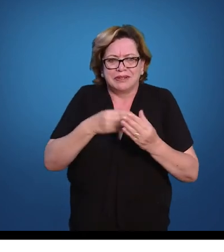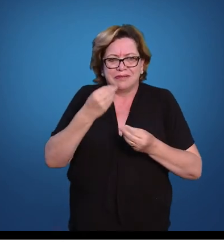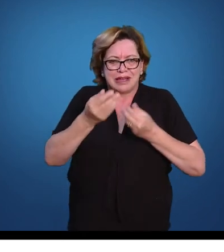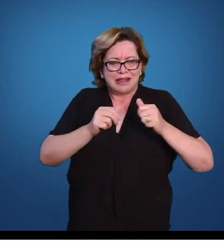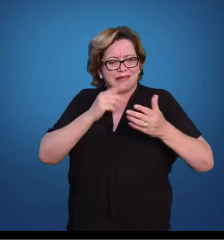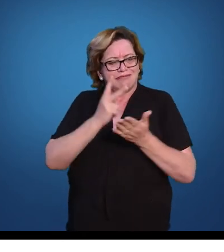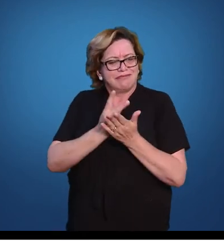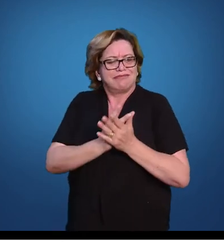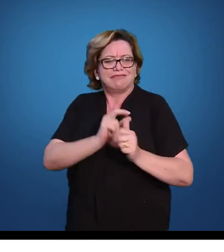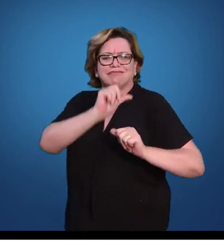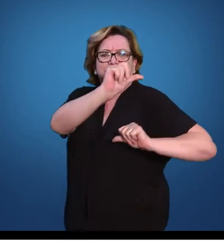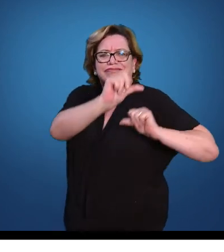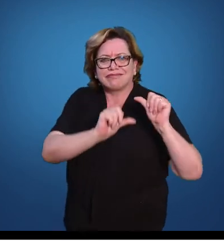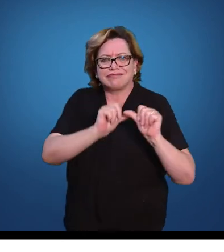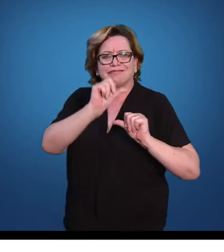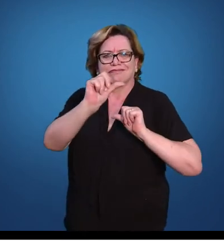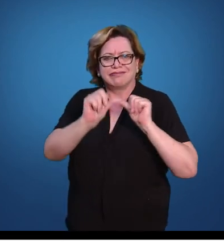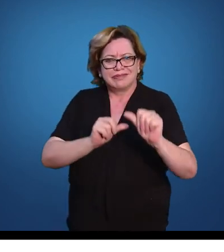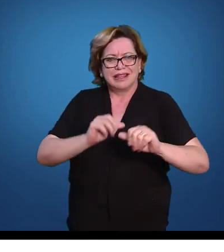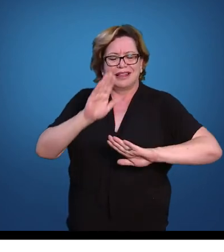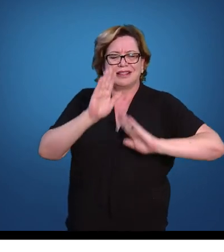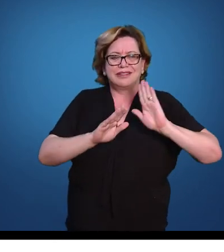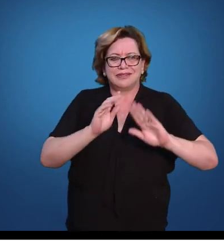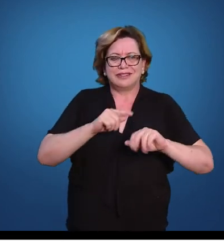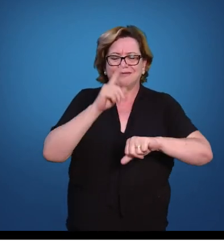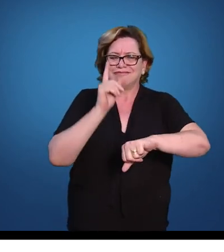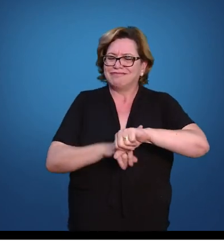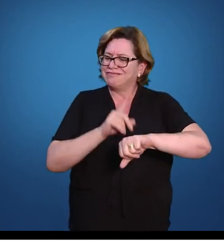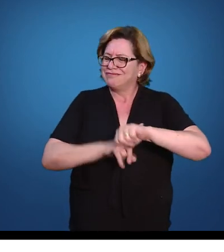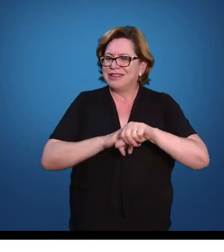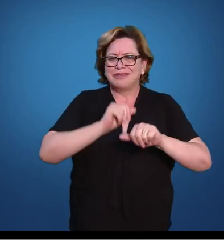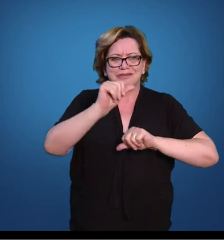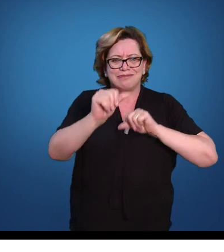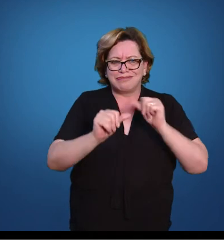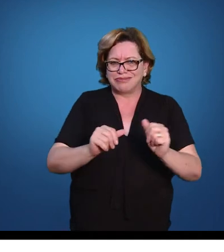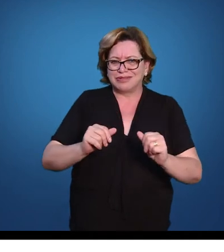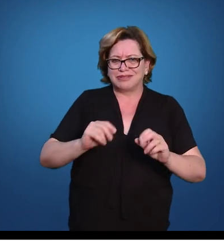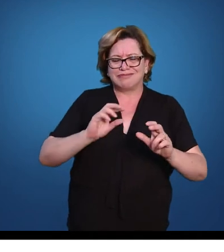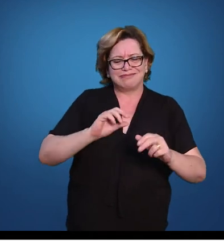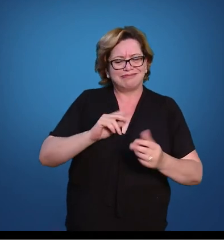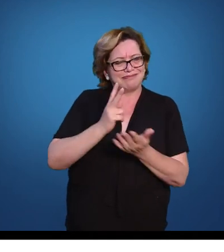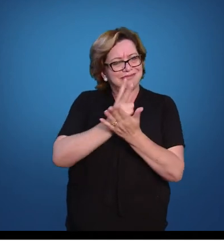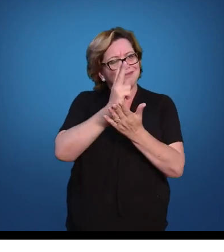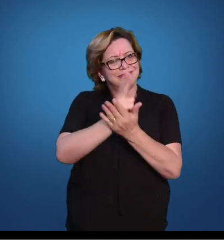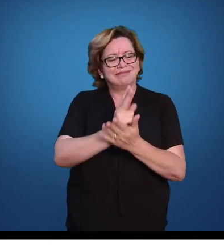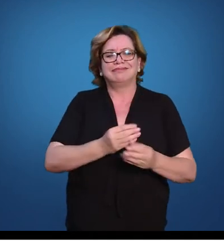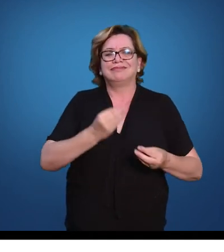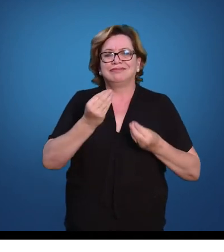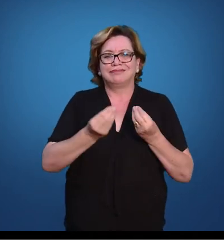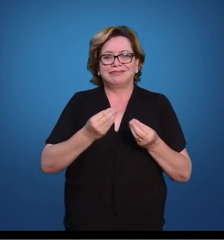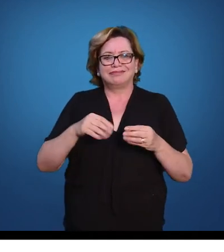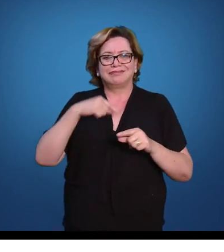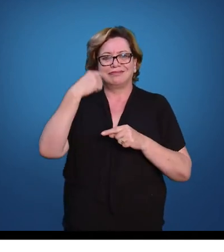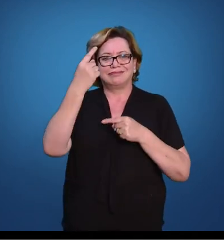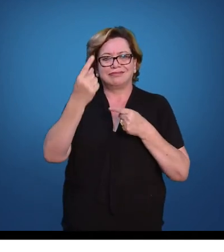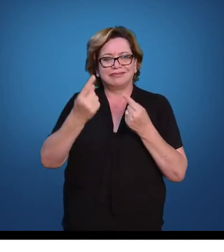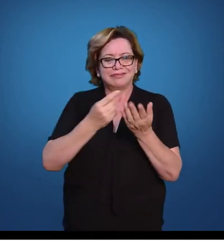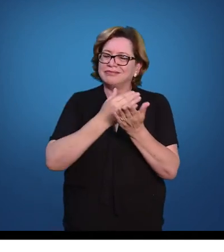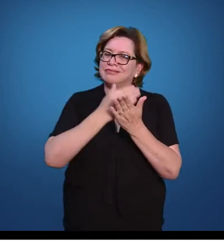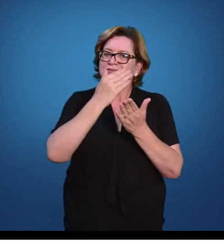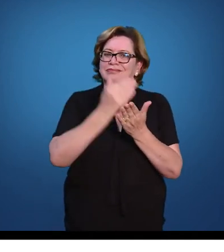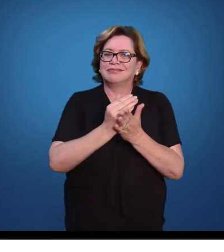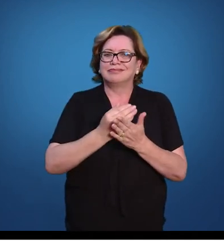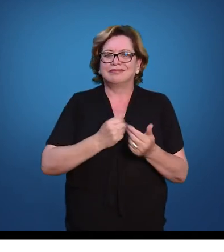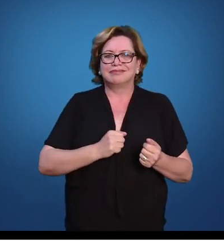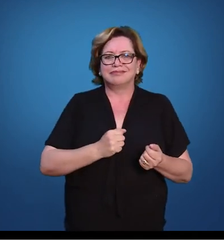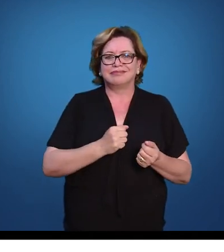modificam, em um determinado momento para um outro, essa língua não é mais a mesma. E foi aí, então, que começou